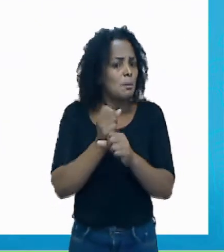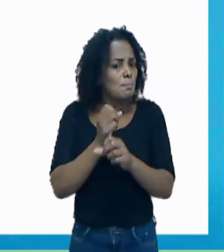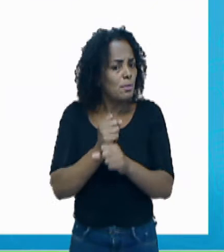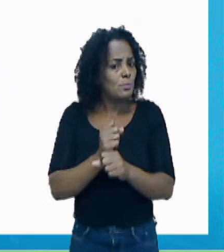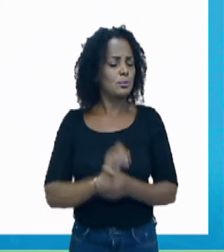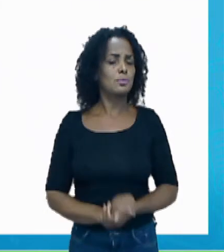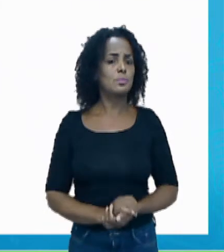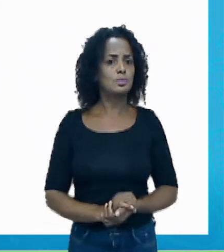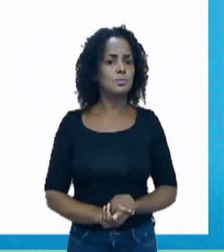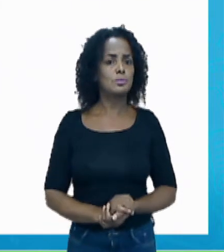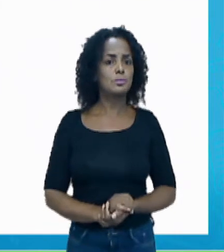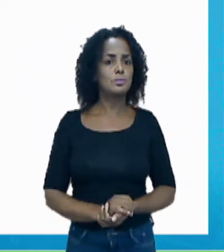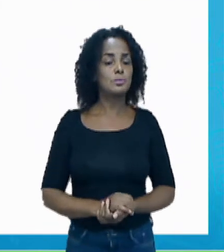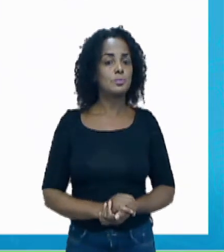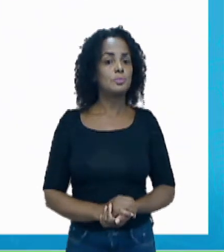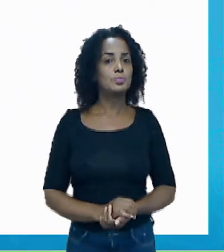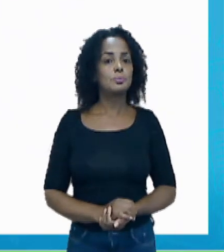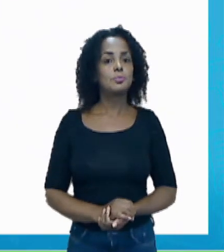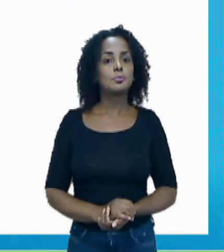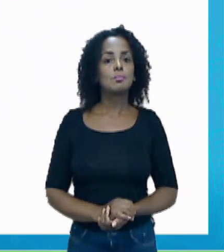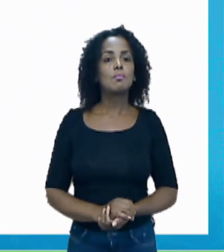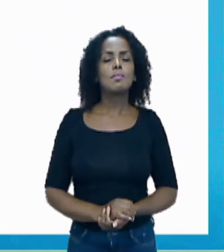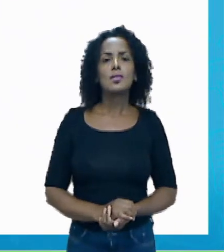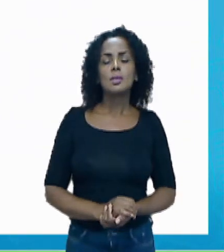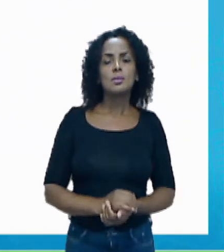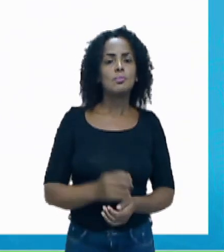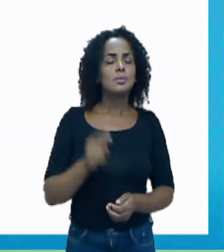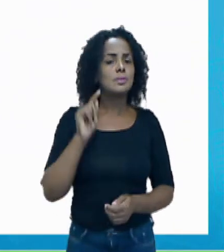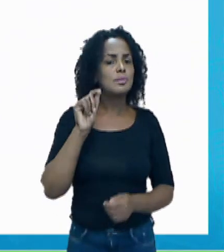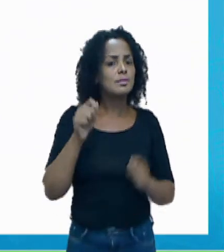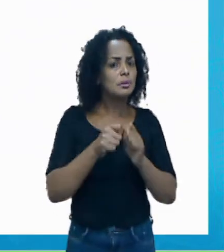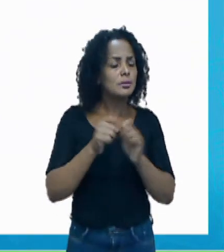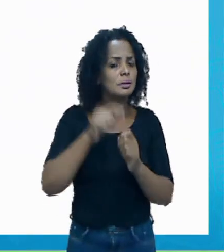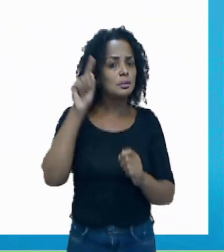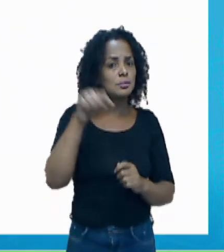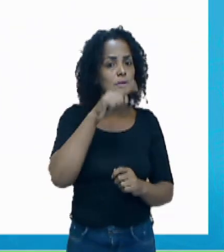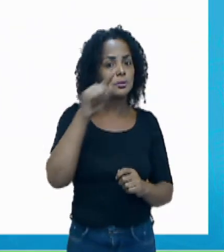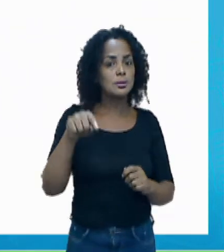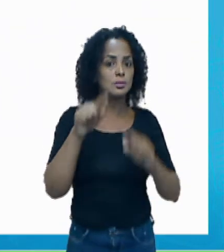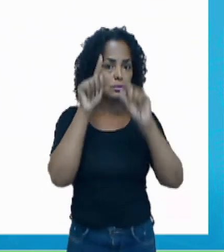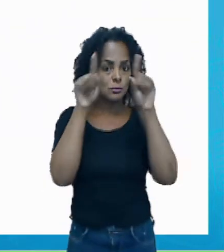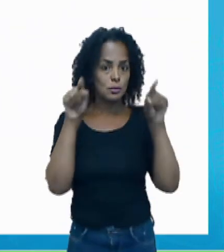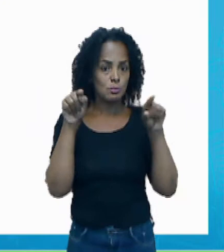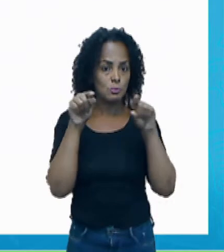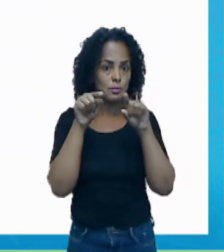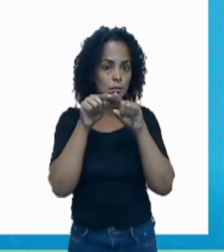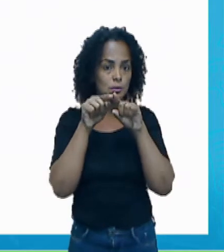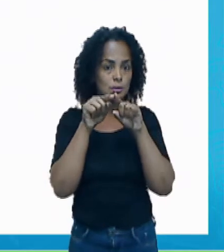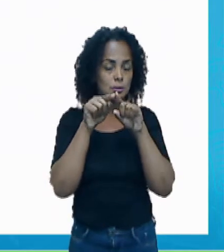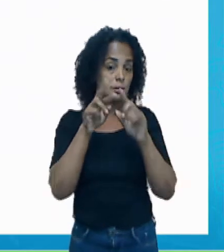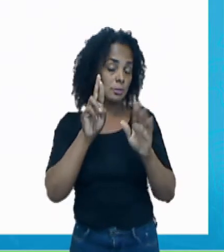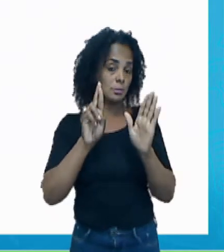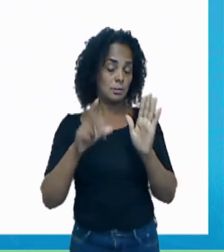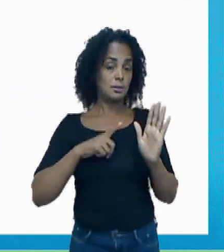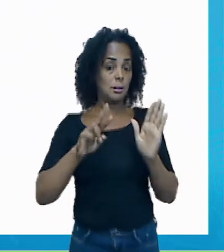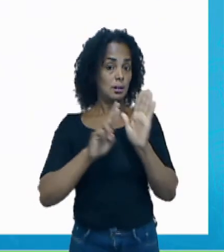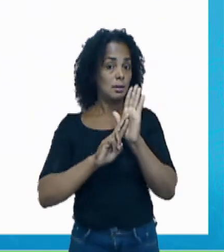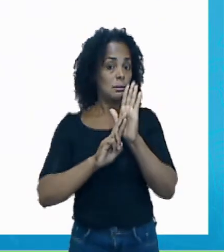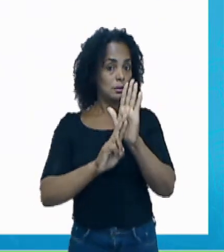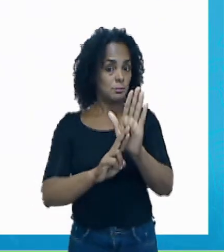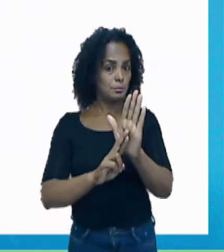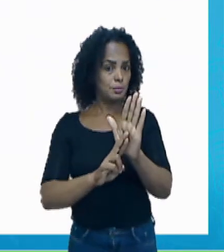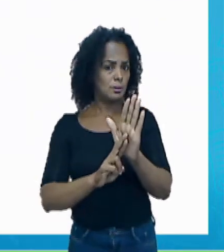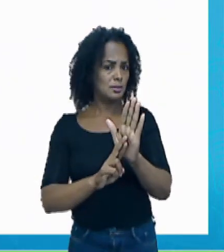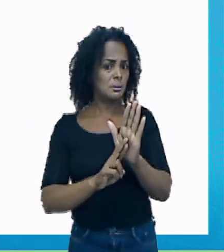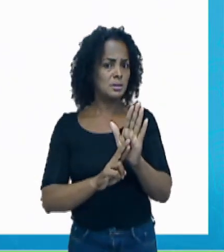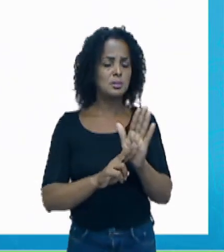Vamos à nossa segunda questão. Você vai fazer um X no quadrinho que corresponde ao nome do que